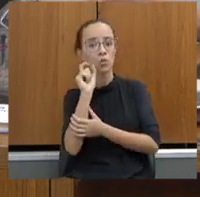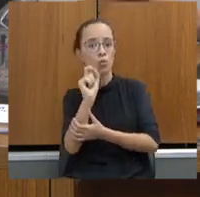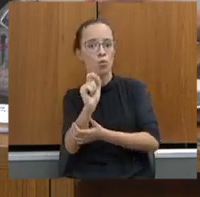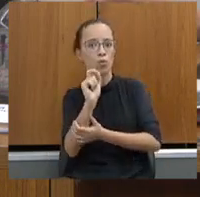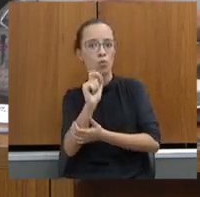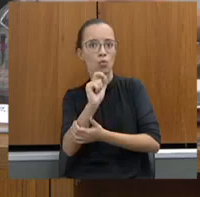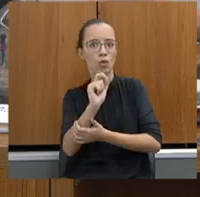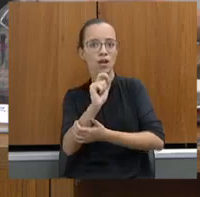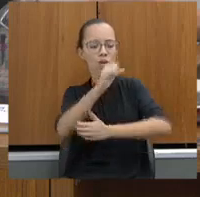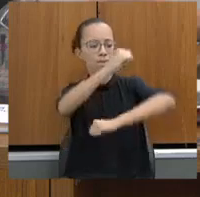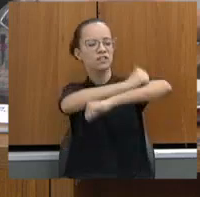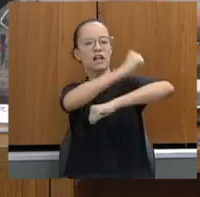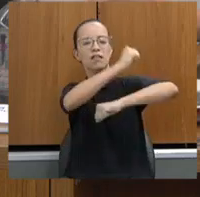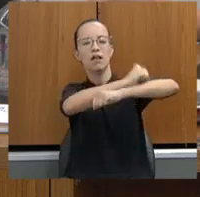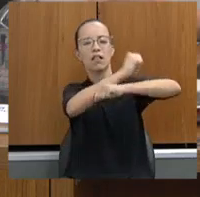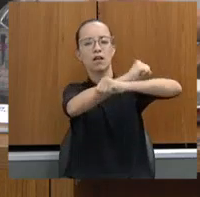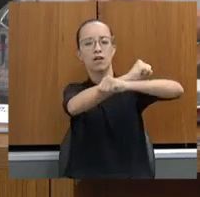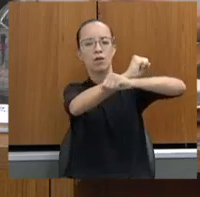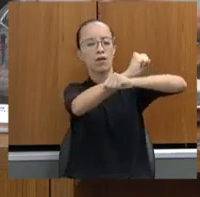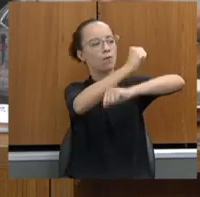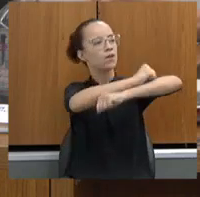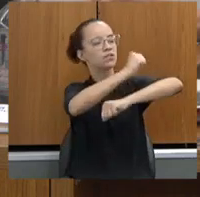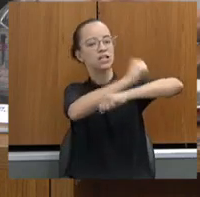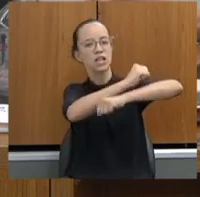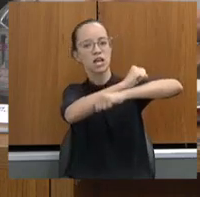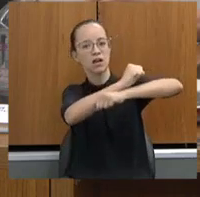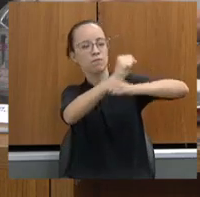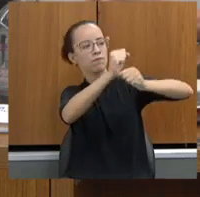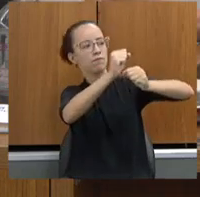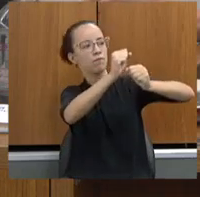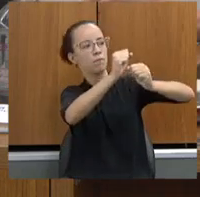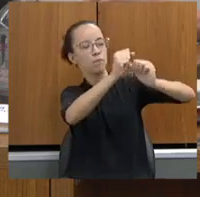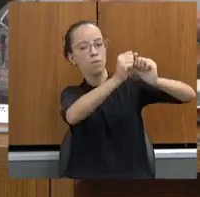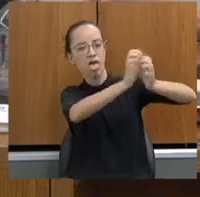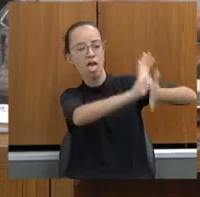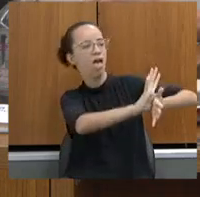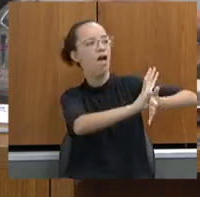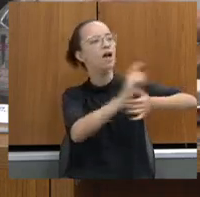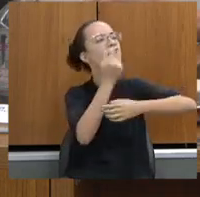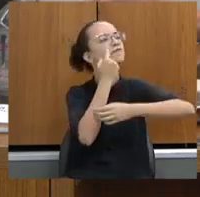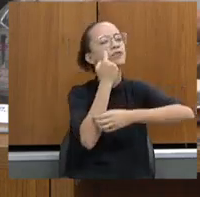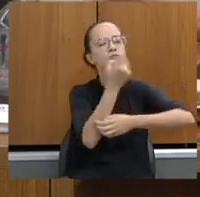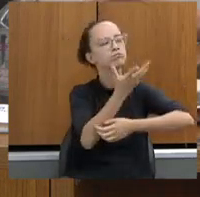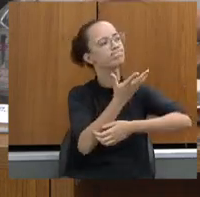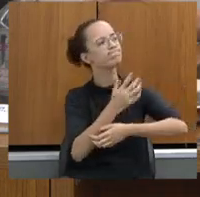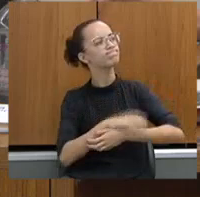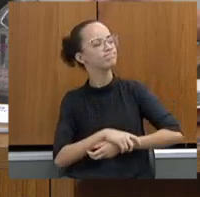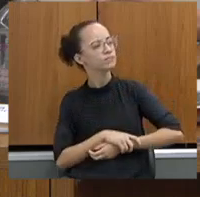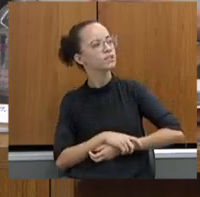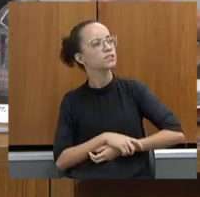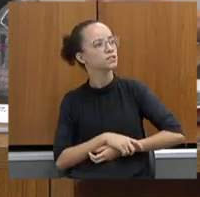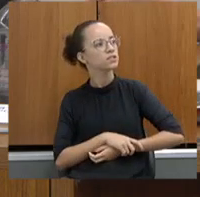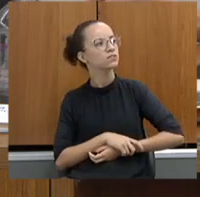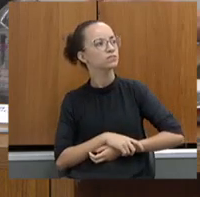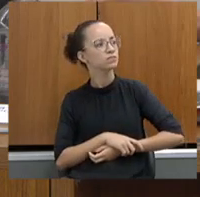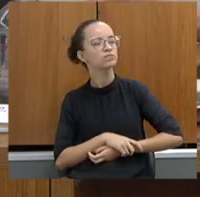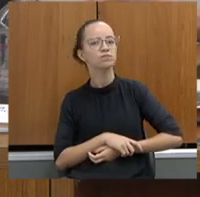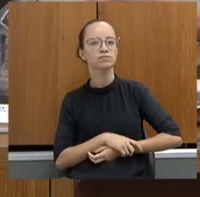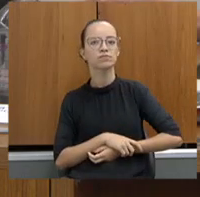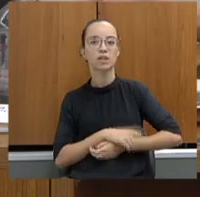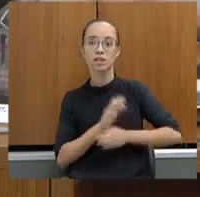quebrada no serviço dele. E ele viu aquela janela quebrada e teve o cuidado de